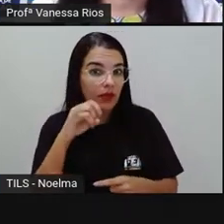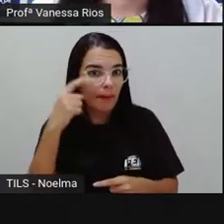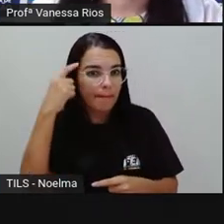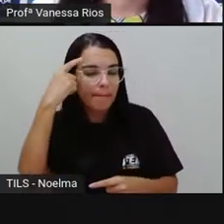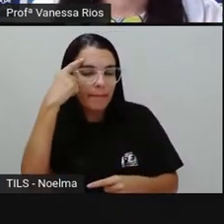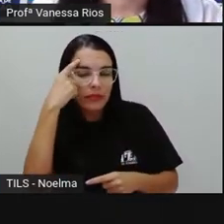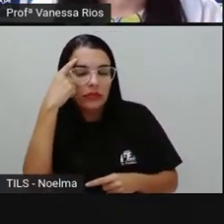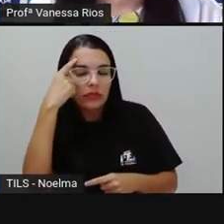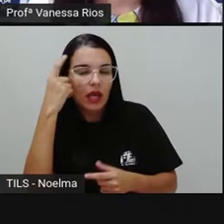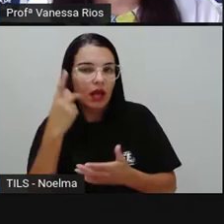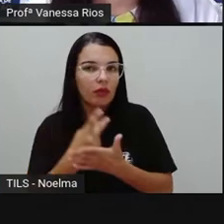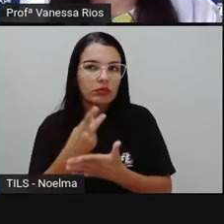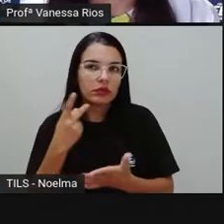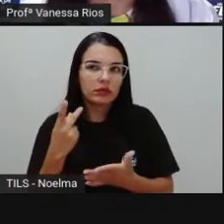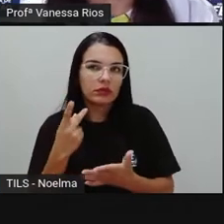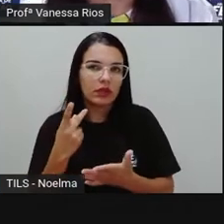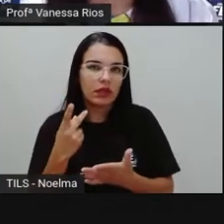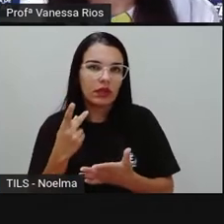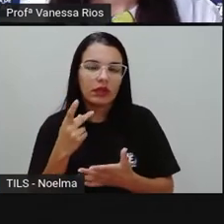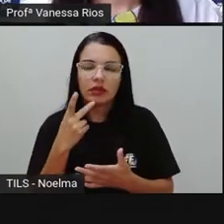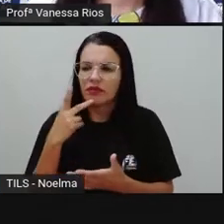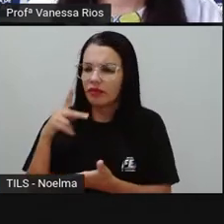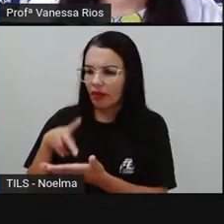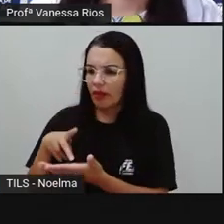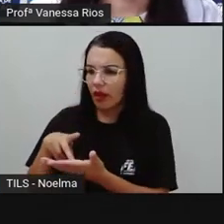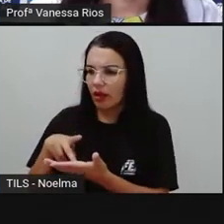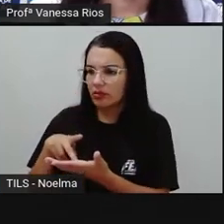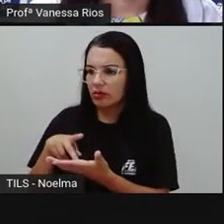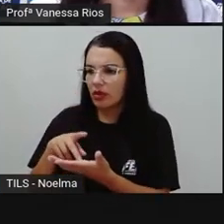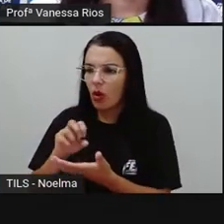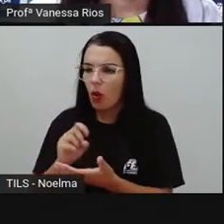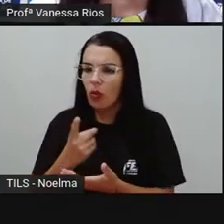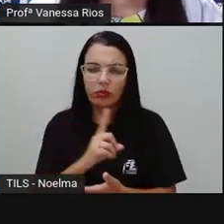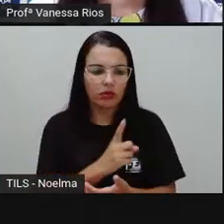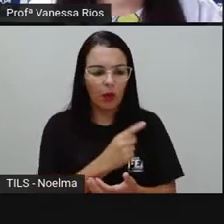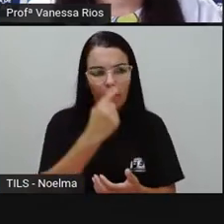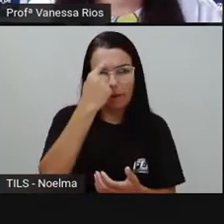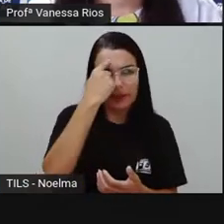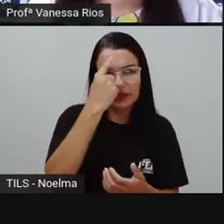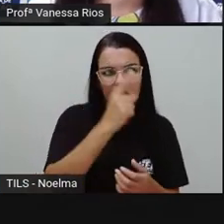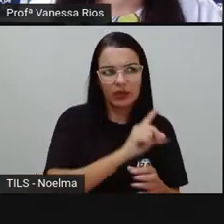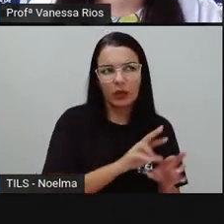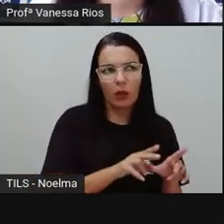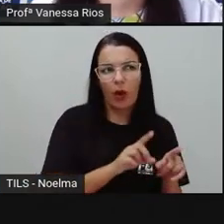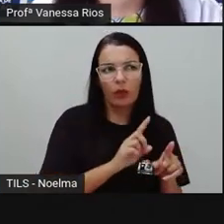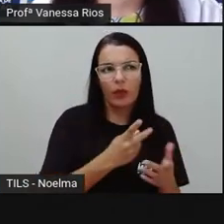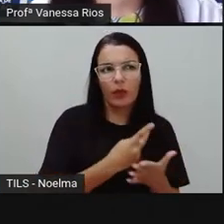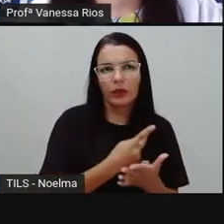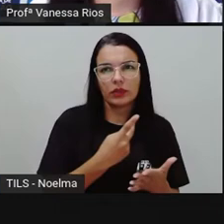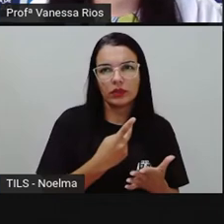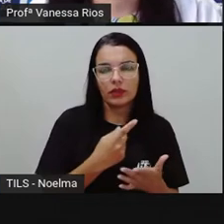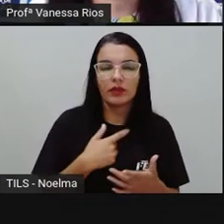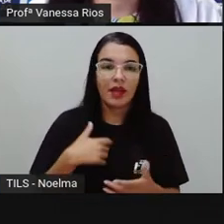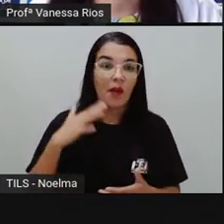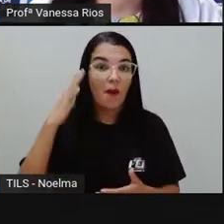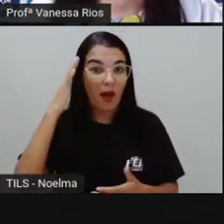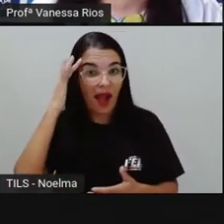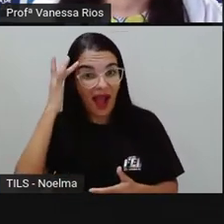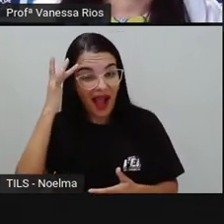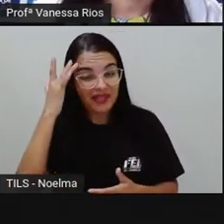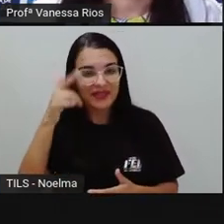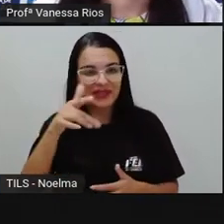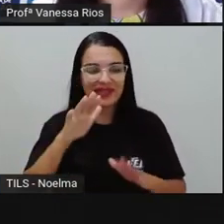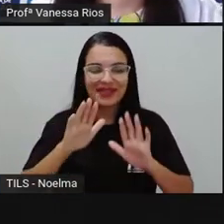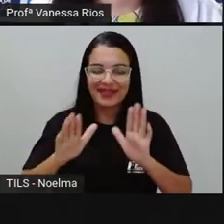poderia acontecer, isso se confirmou ou não? Eu acredito que vocês, assim, na prática, já tenham